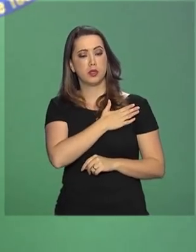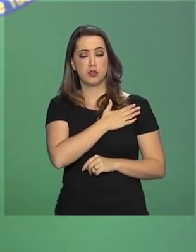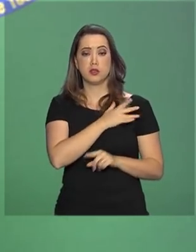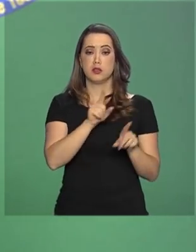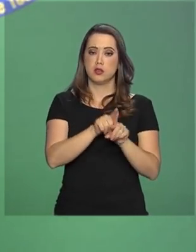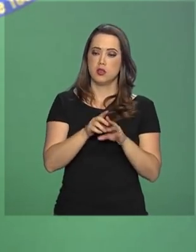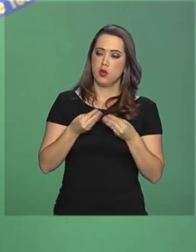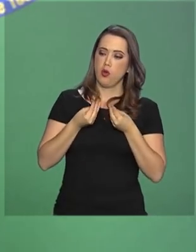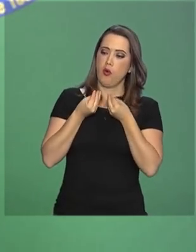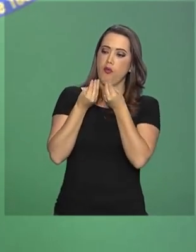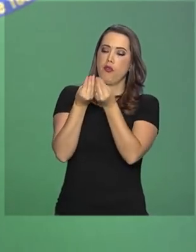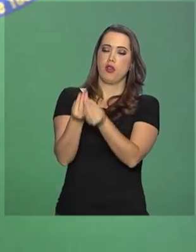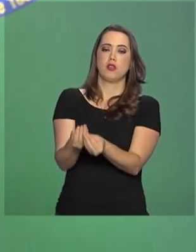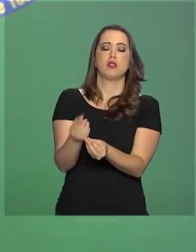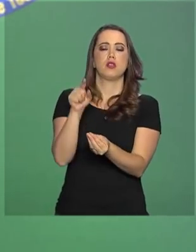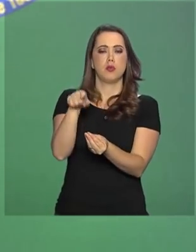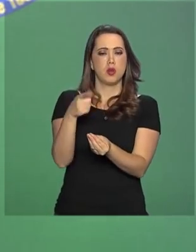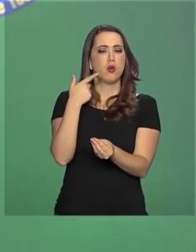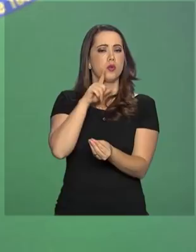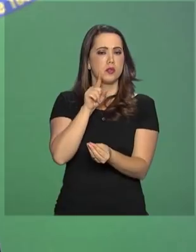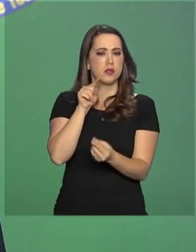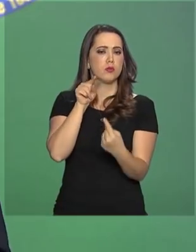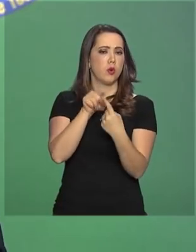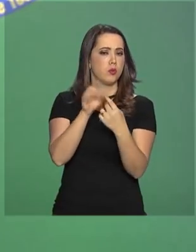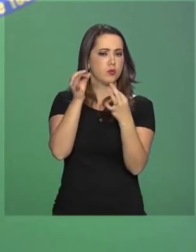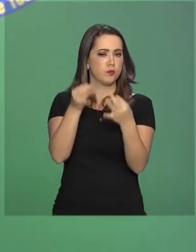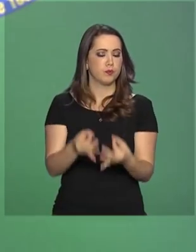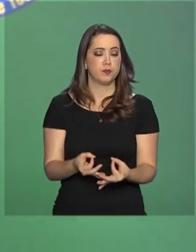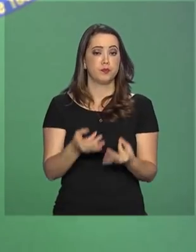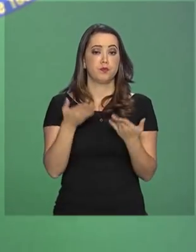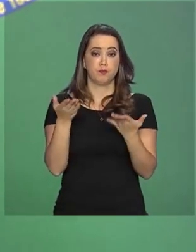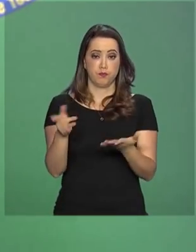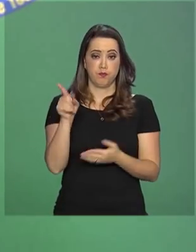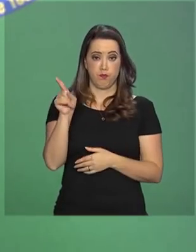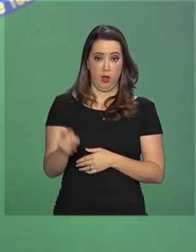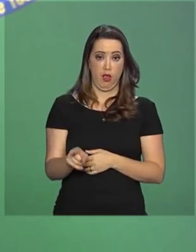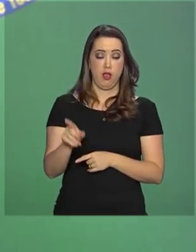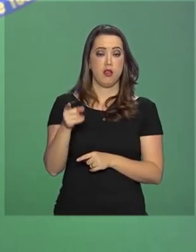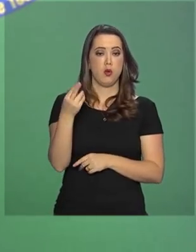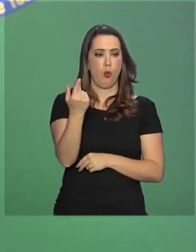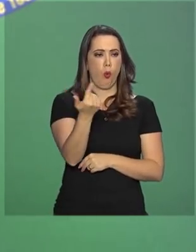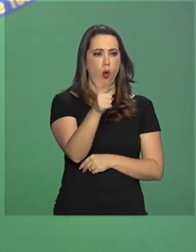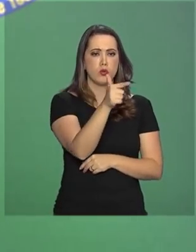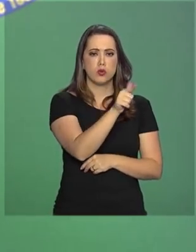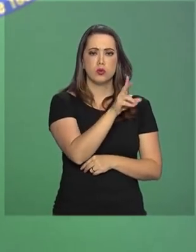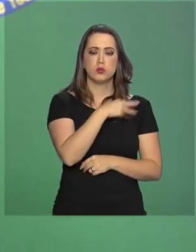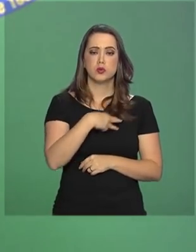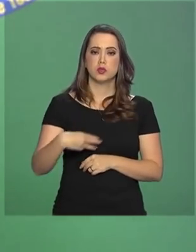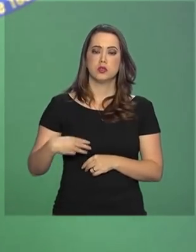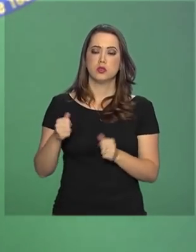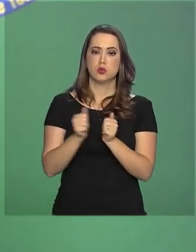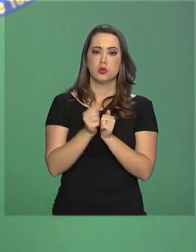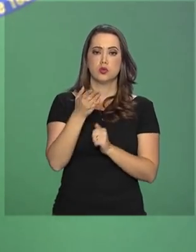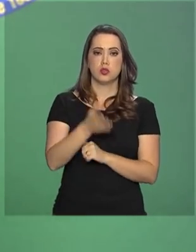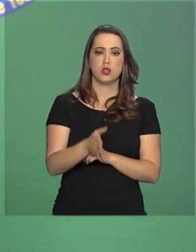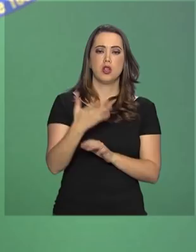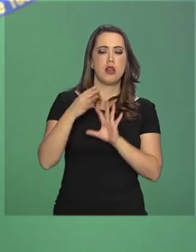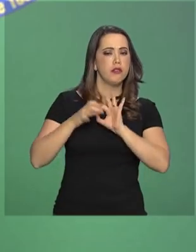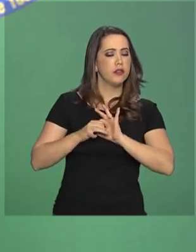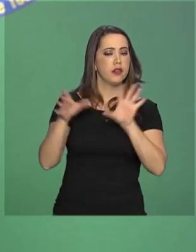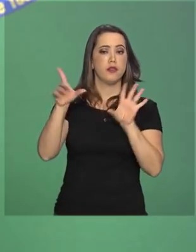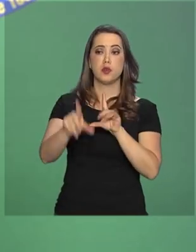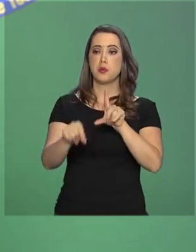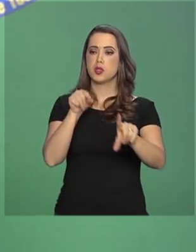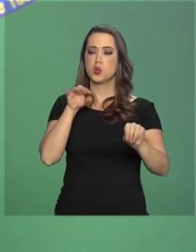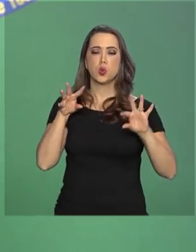entrega para atingir esse objetivo. E ele, assim como os demais ministros que estão aqui, tem carta branca para